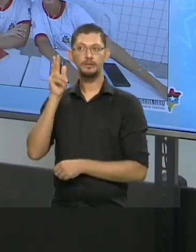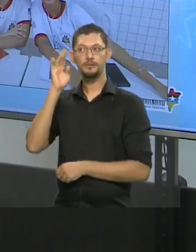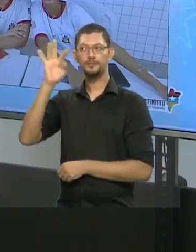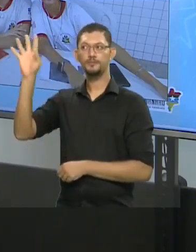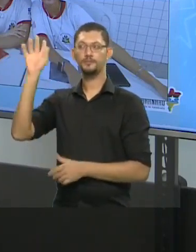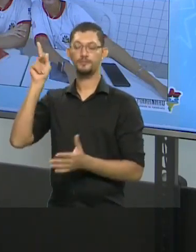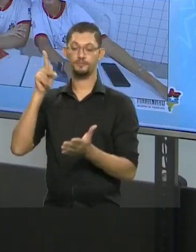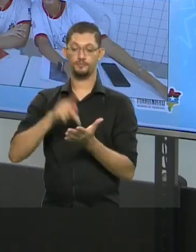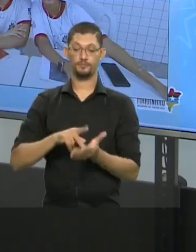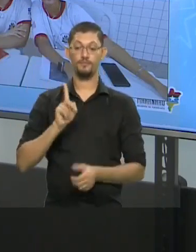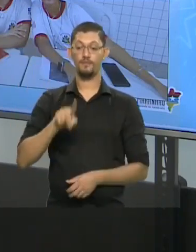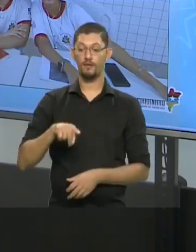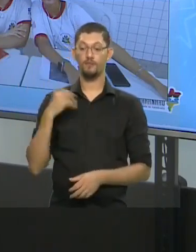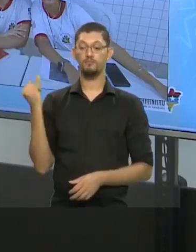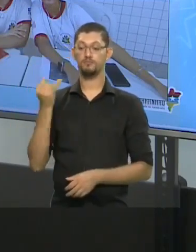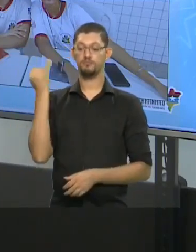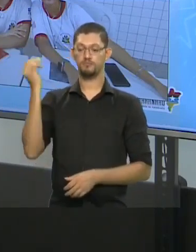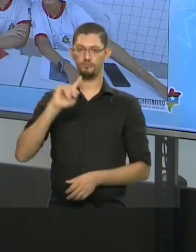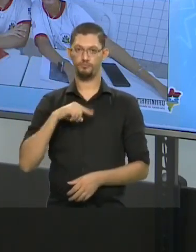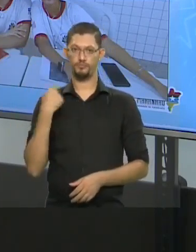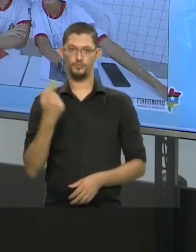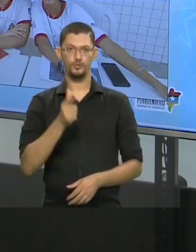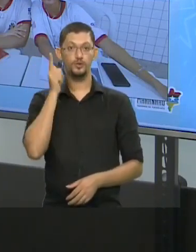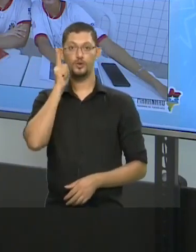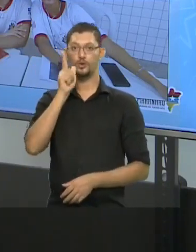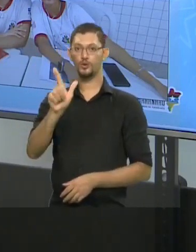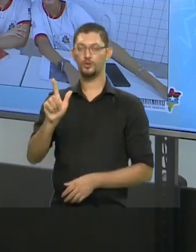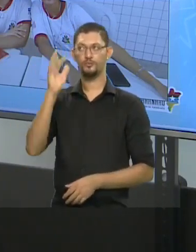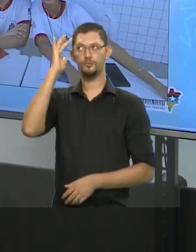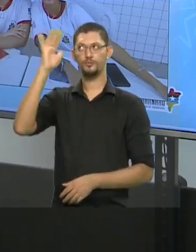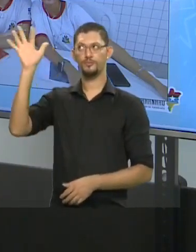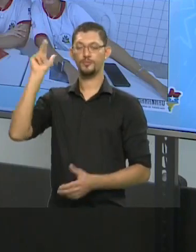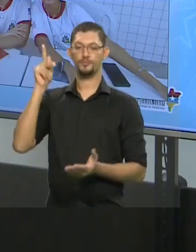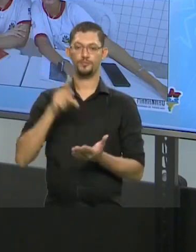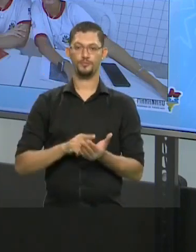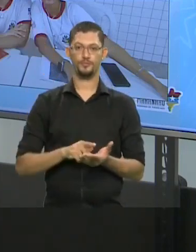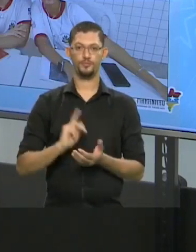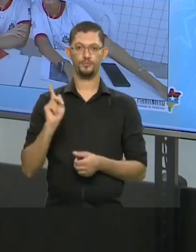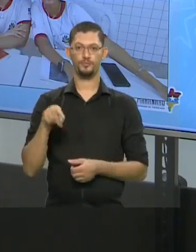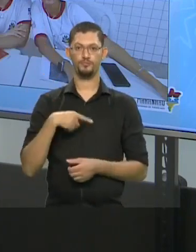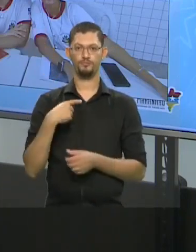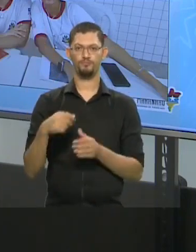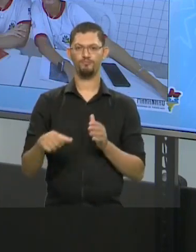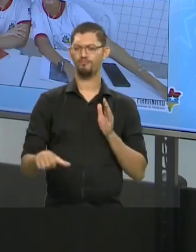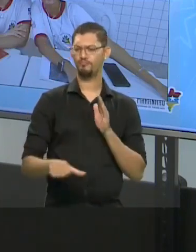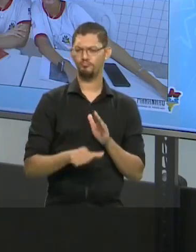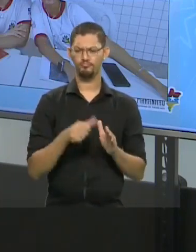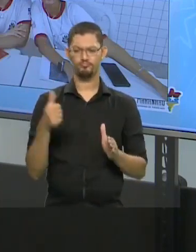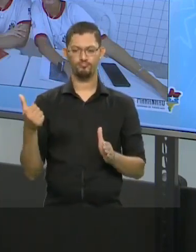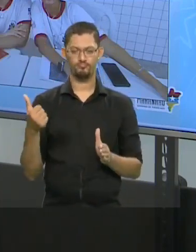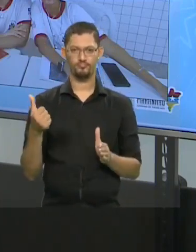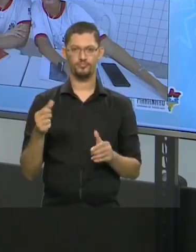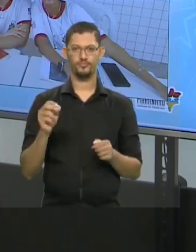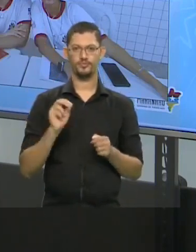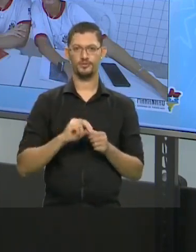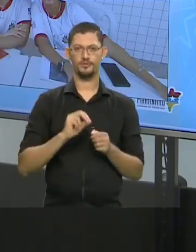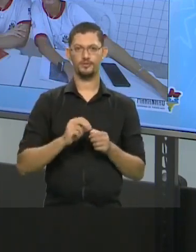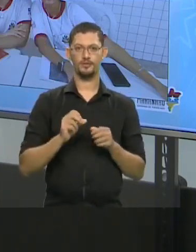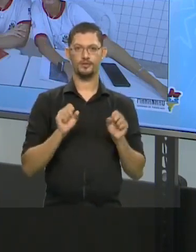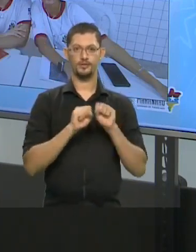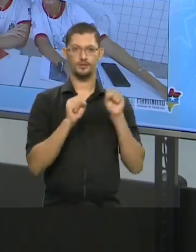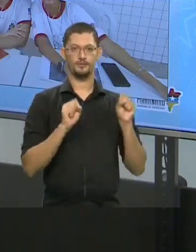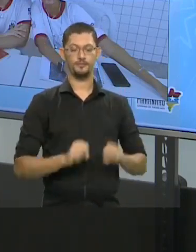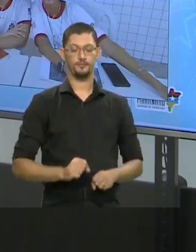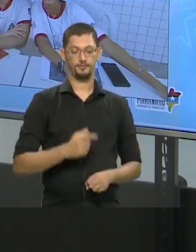E é fundamental, para a gente conseguir conquistar os nossos sonhos, a gente primeiramente passar por um processo